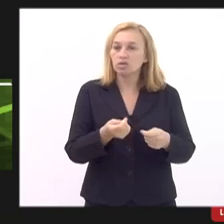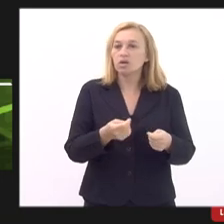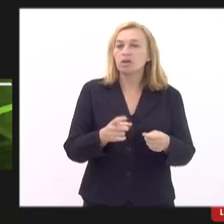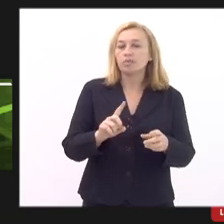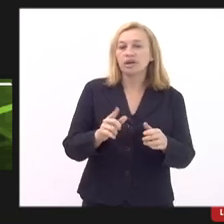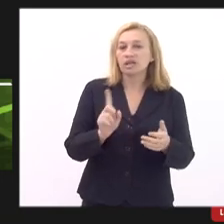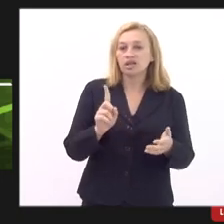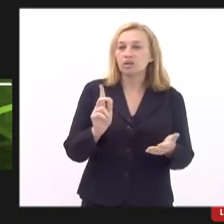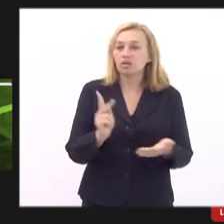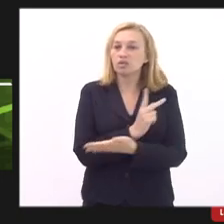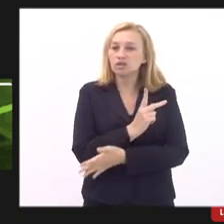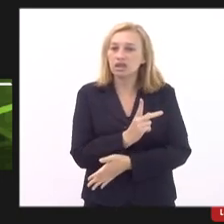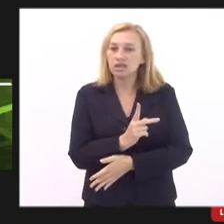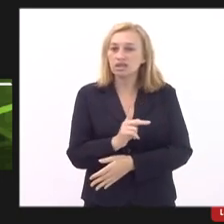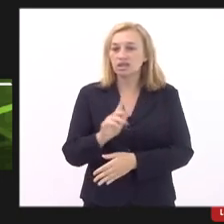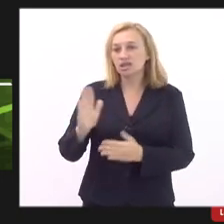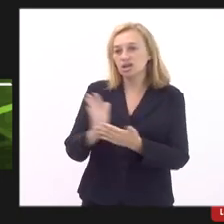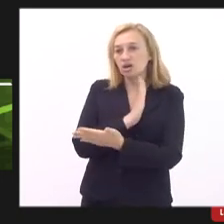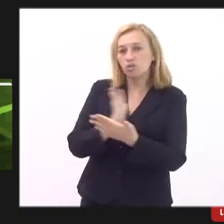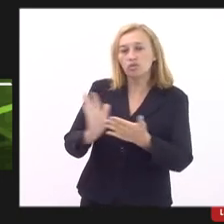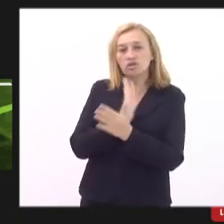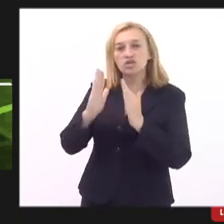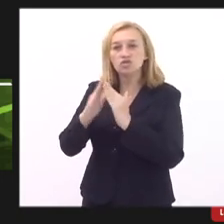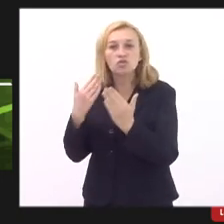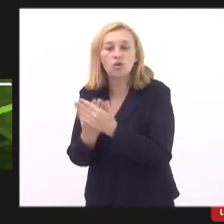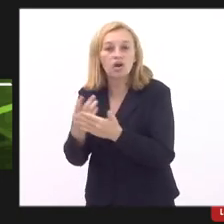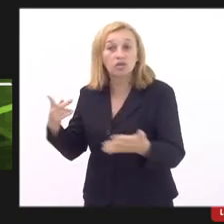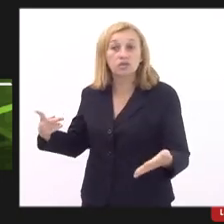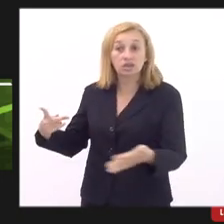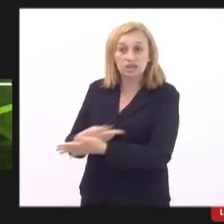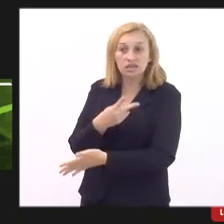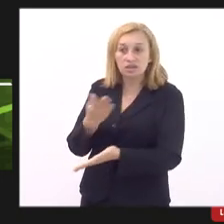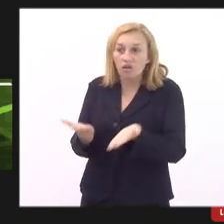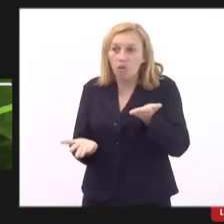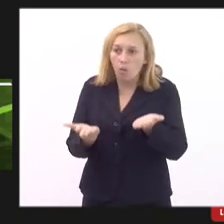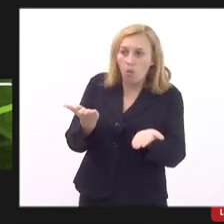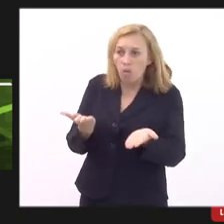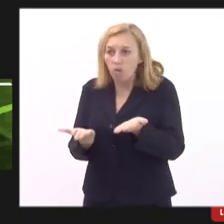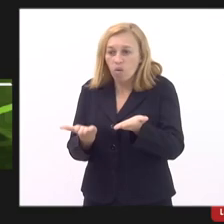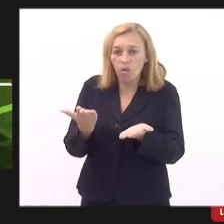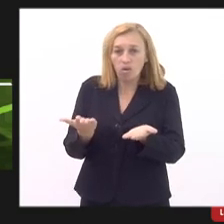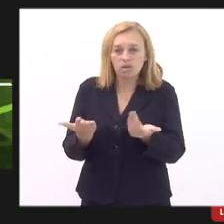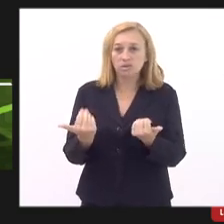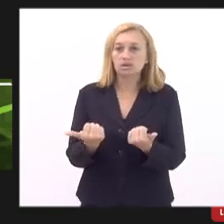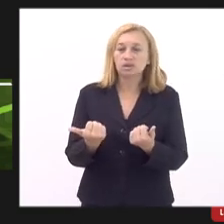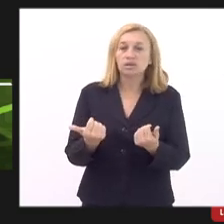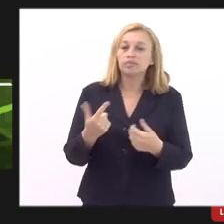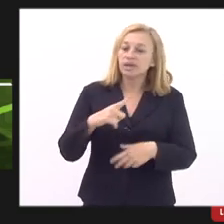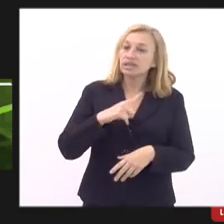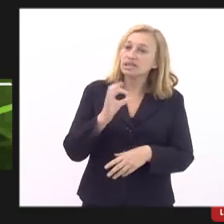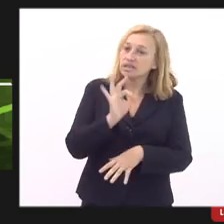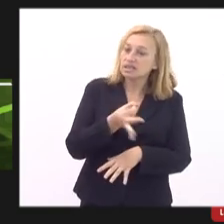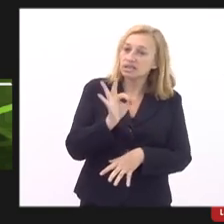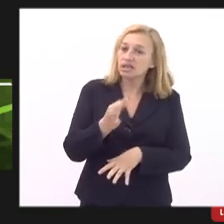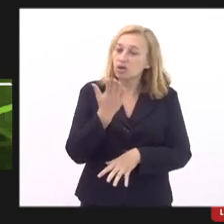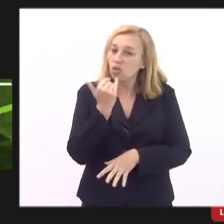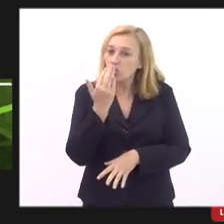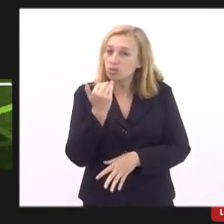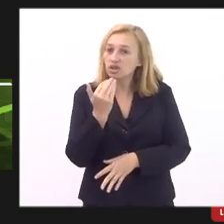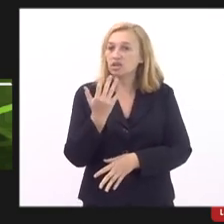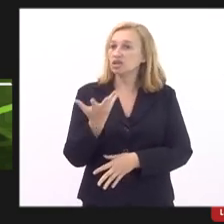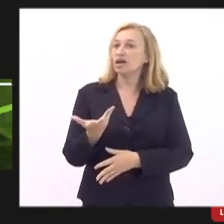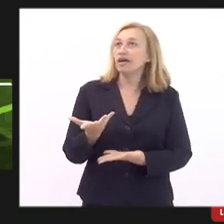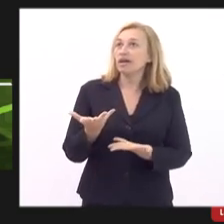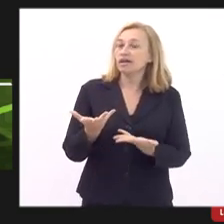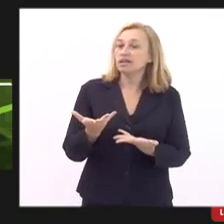das escolas estão tentando ser equilibrista em cima de uma PEP para garantir uma alimentação